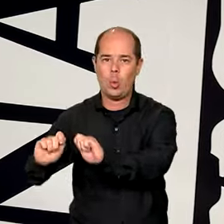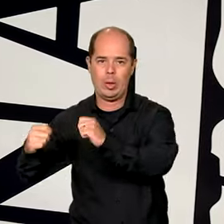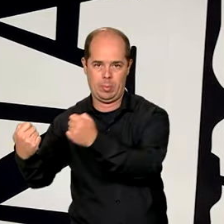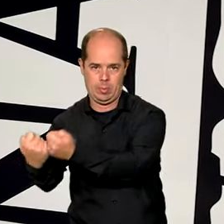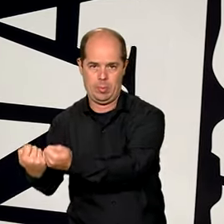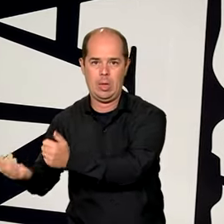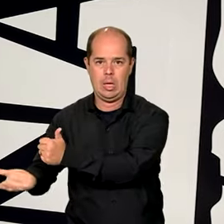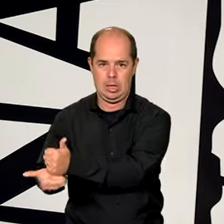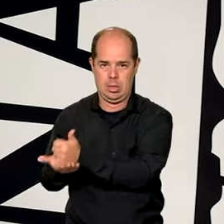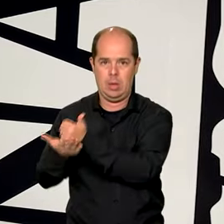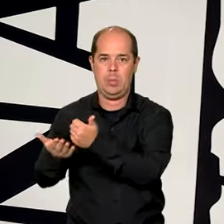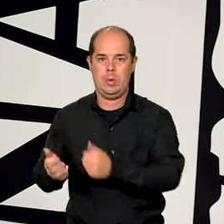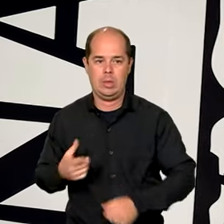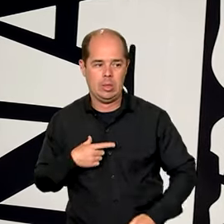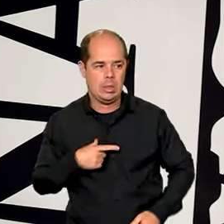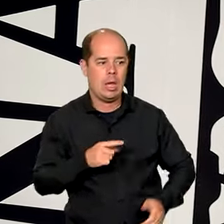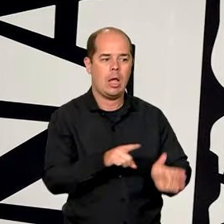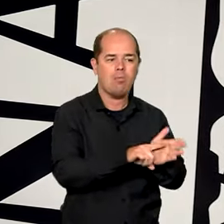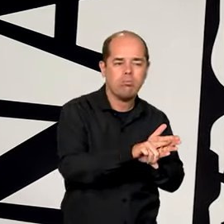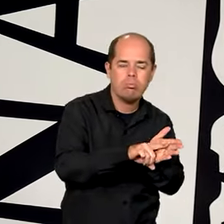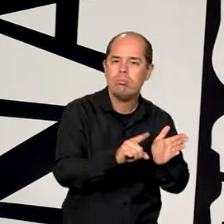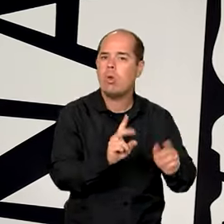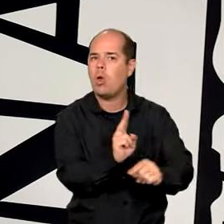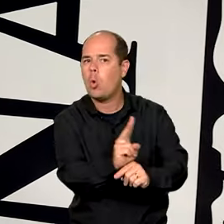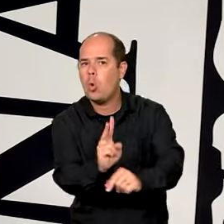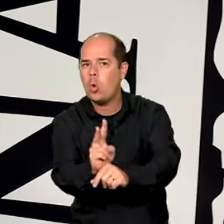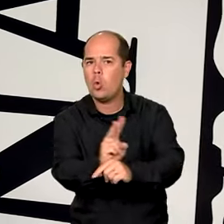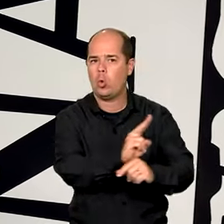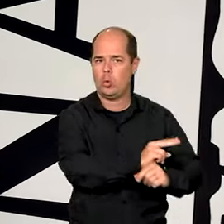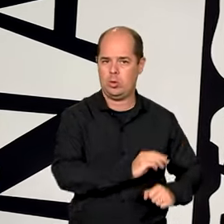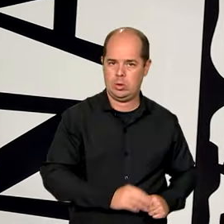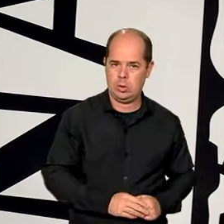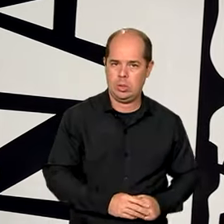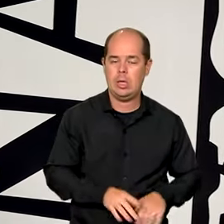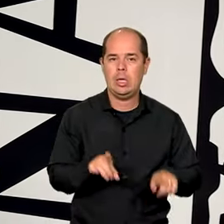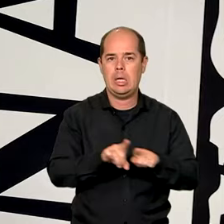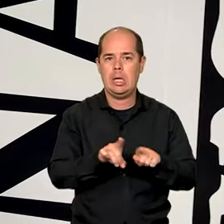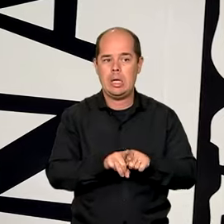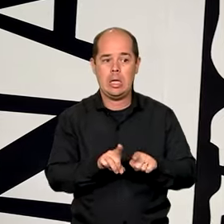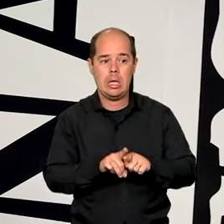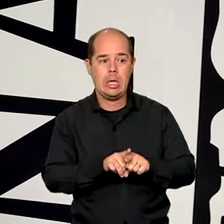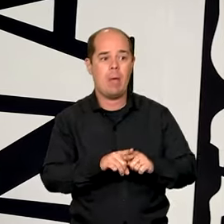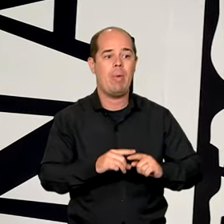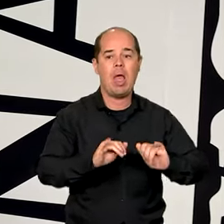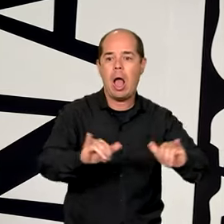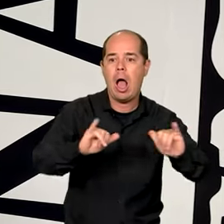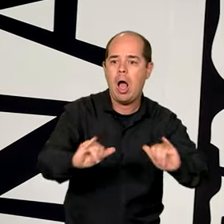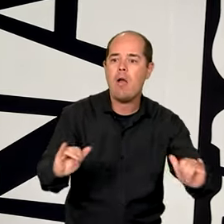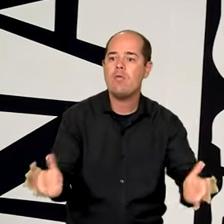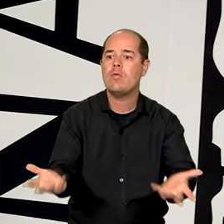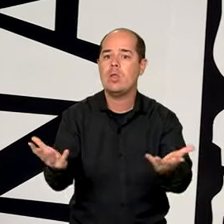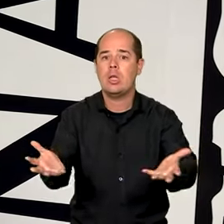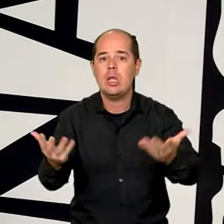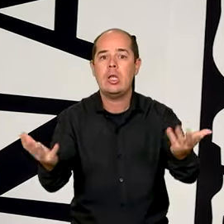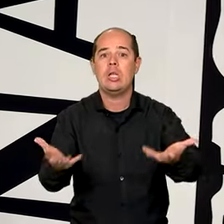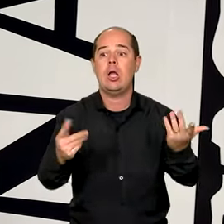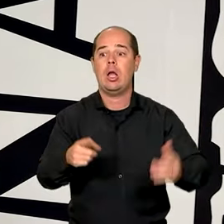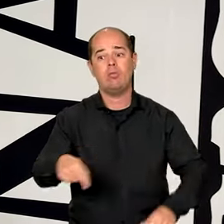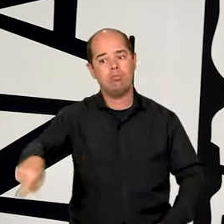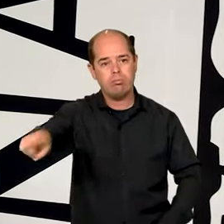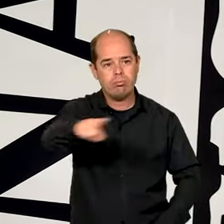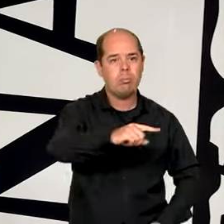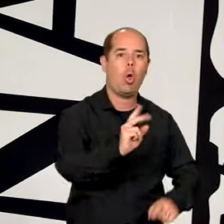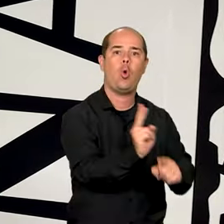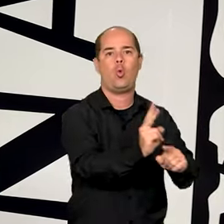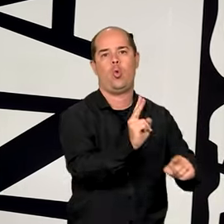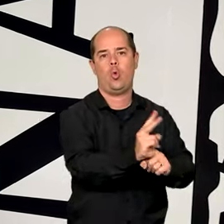fiscalização e também ações educativas para a sensibilização das comunidades locais. Então, com isso, está se formando uma rede entre o